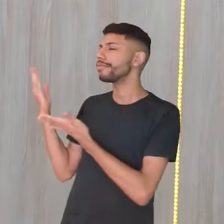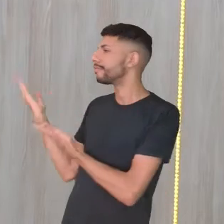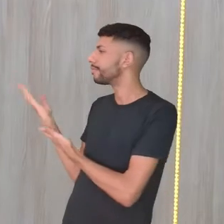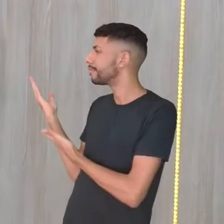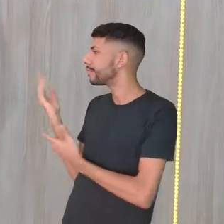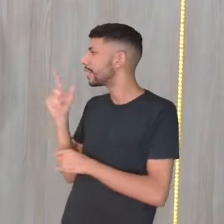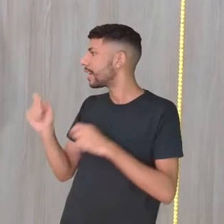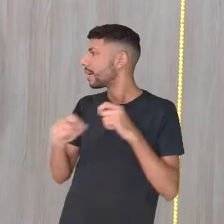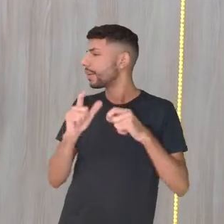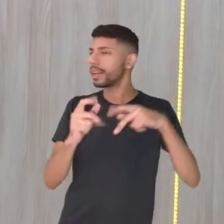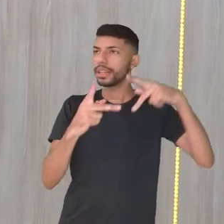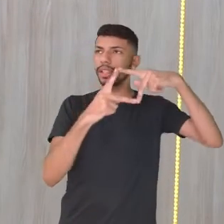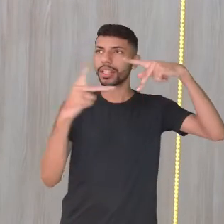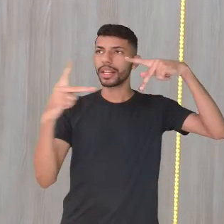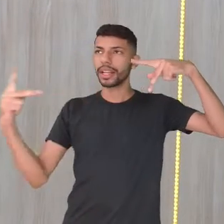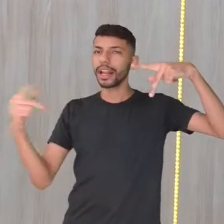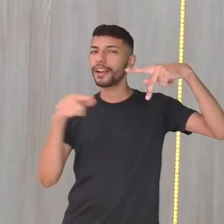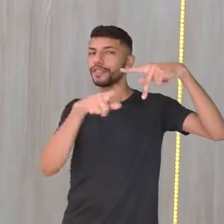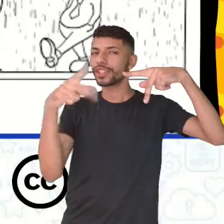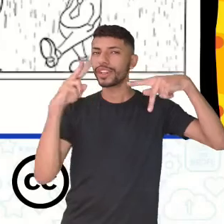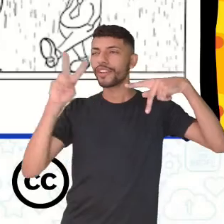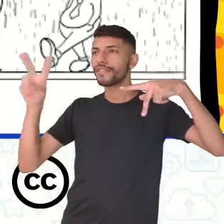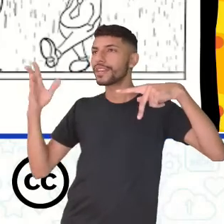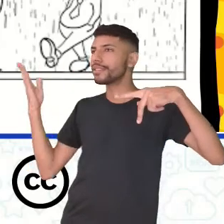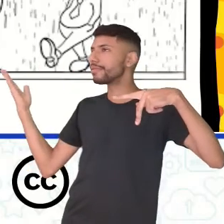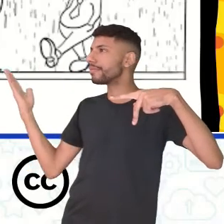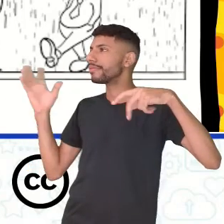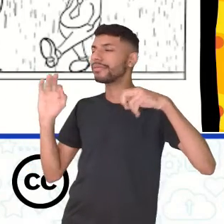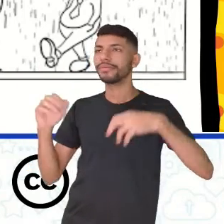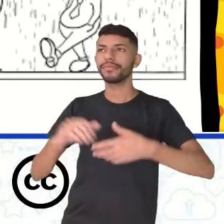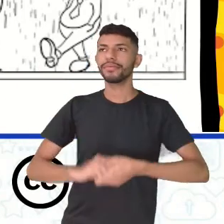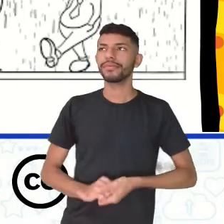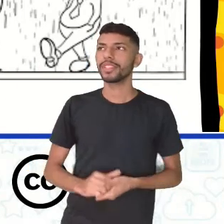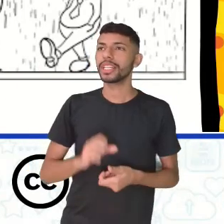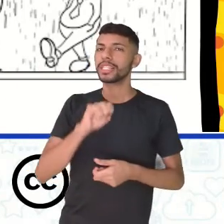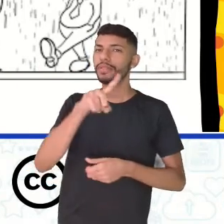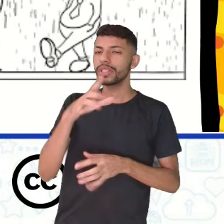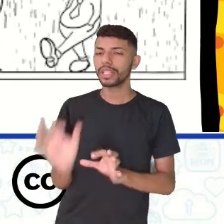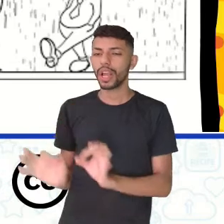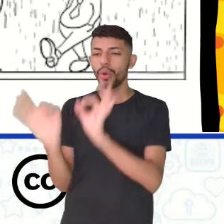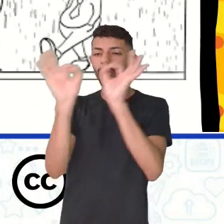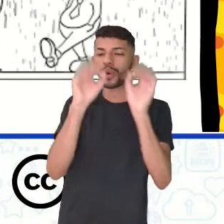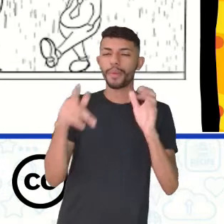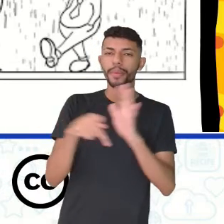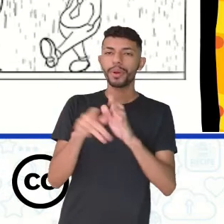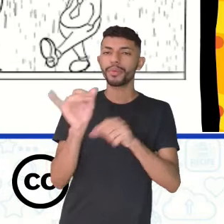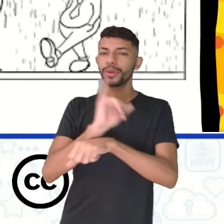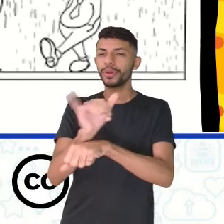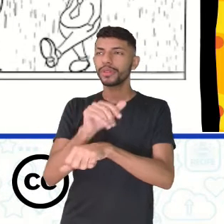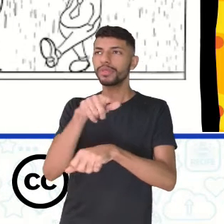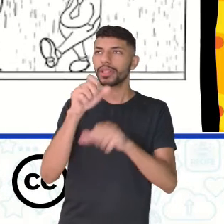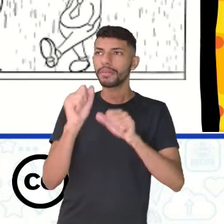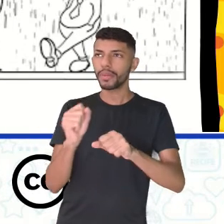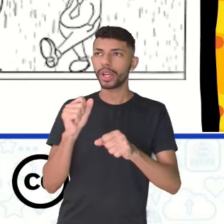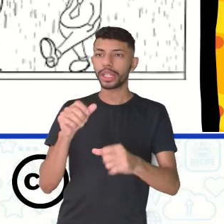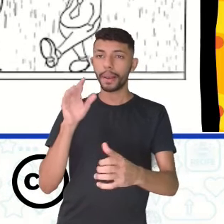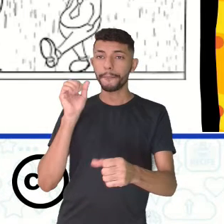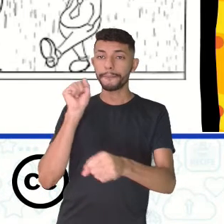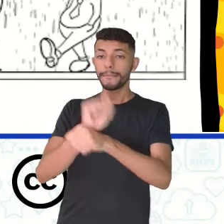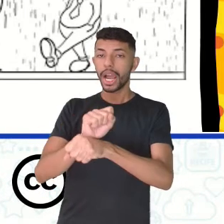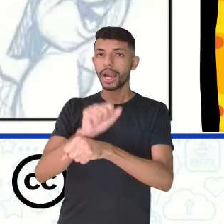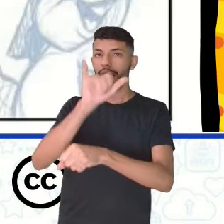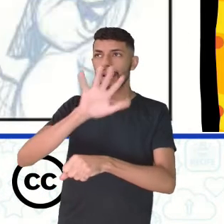as tirinhas em quadrinhos, como vocês estão vendo aí. Quem está vendo a reprise pelo YouTube pode congelar a imagem e tentar entender essa